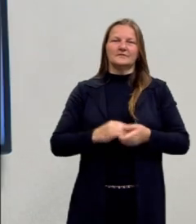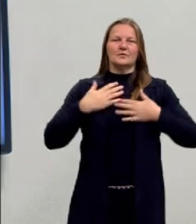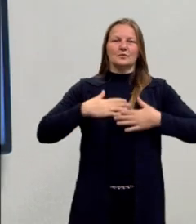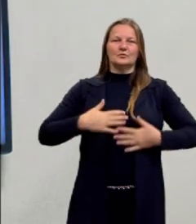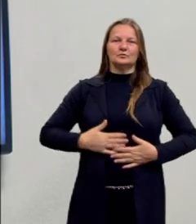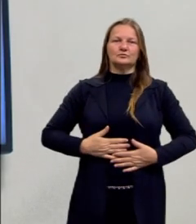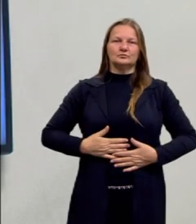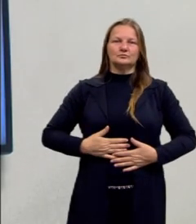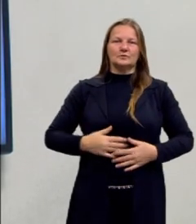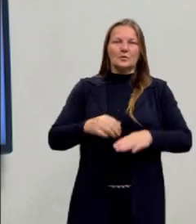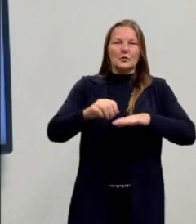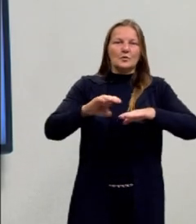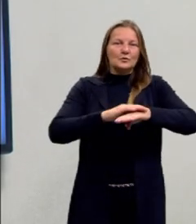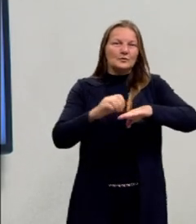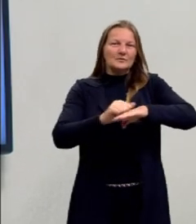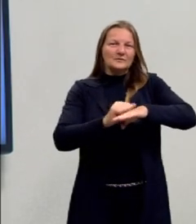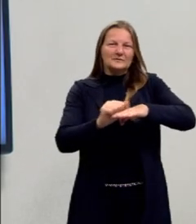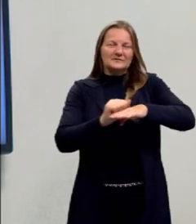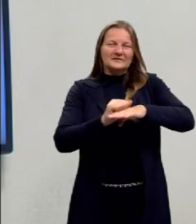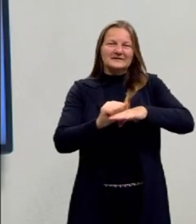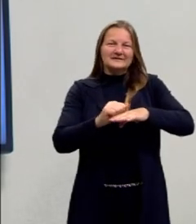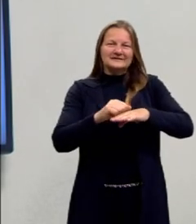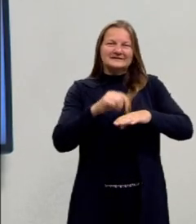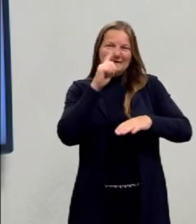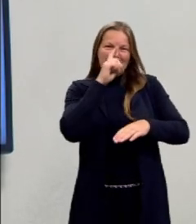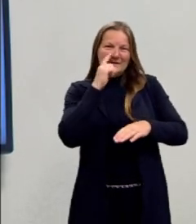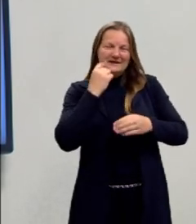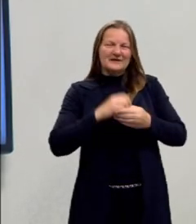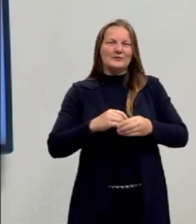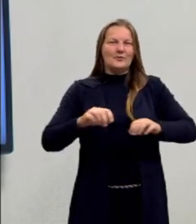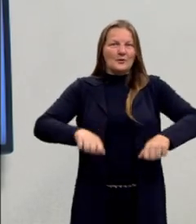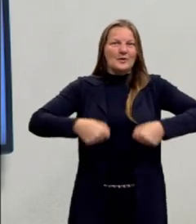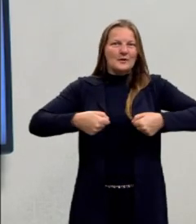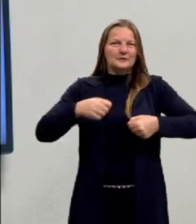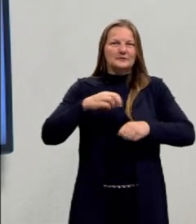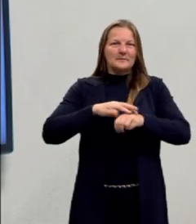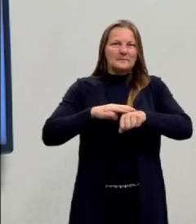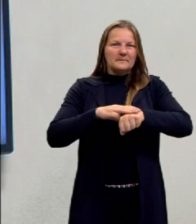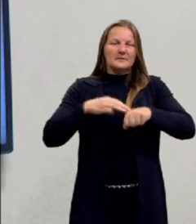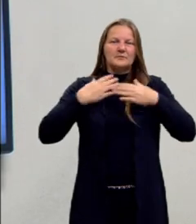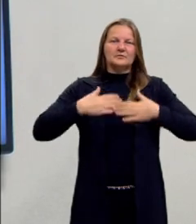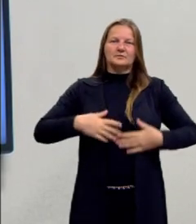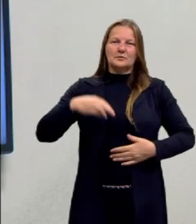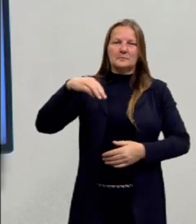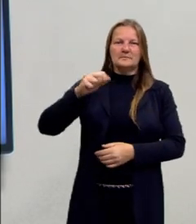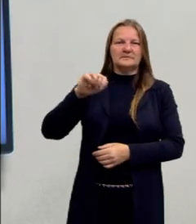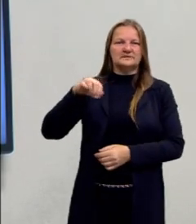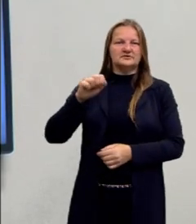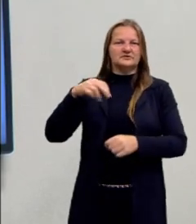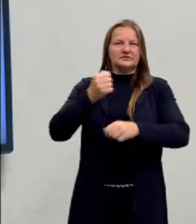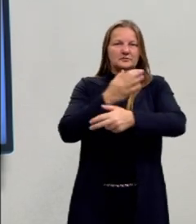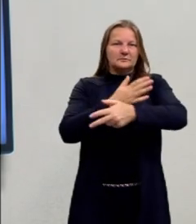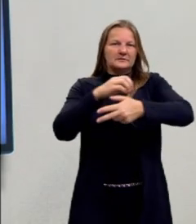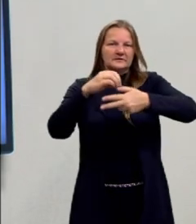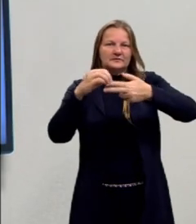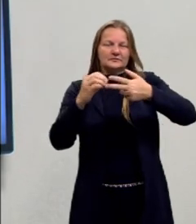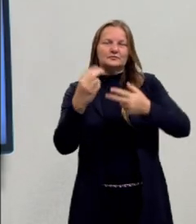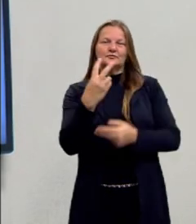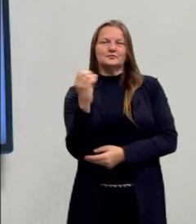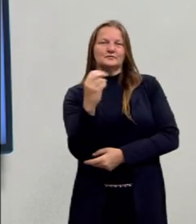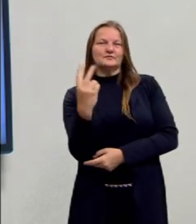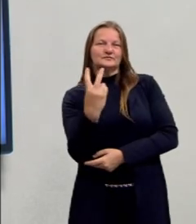um tênis amarelo, uma calça na cor marrom, uma camiseta na cor magenta do projeto para a Enem